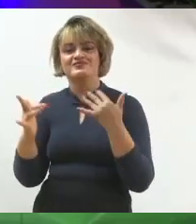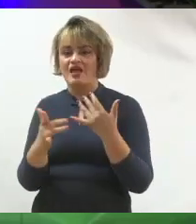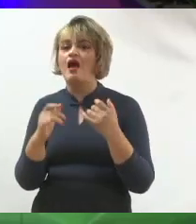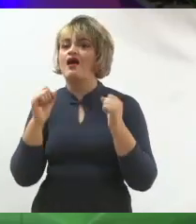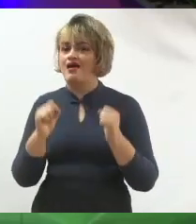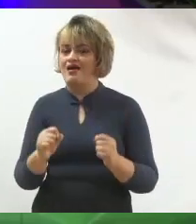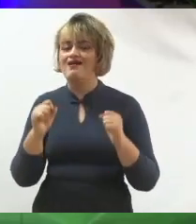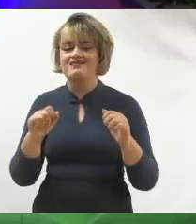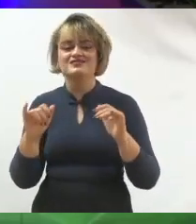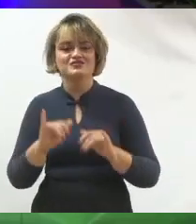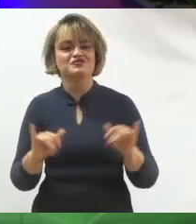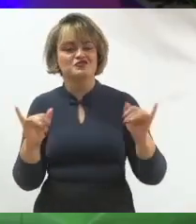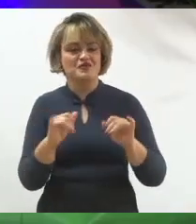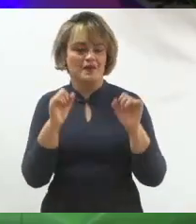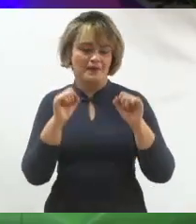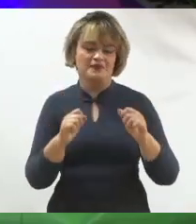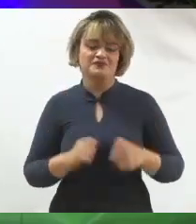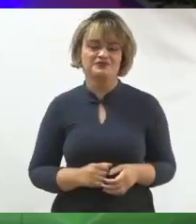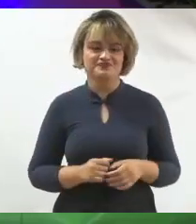social. Então, eu vou começar por aí.